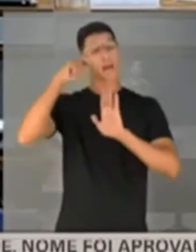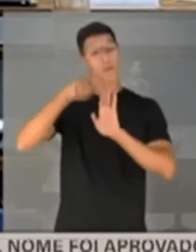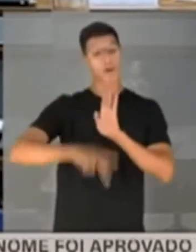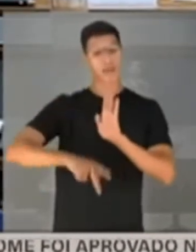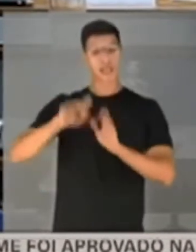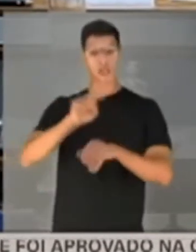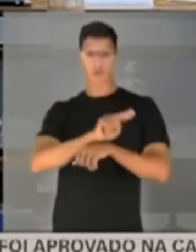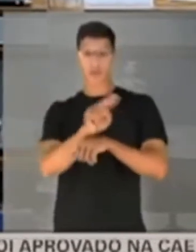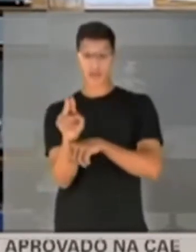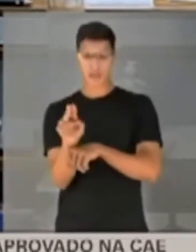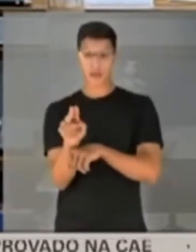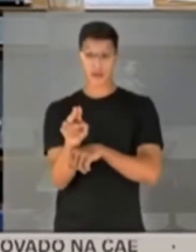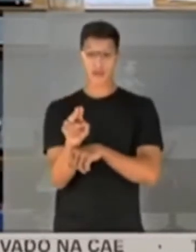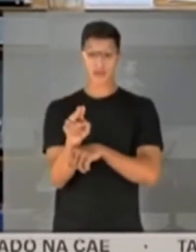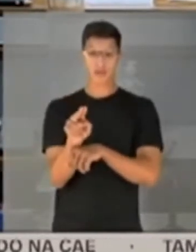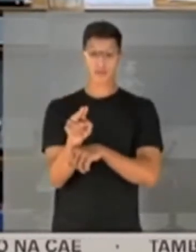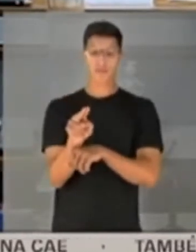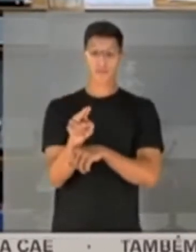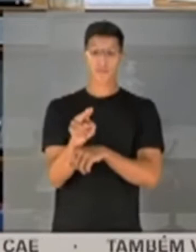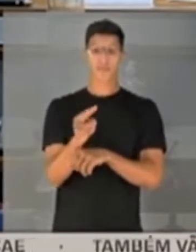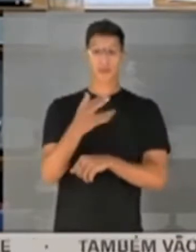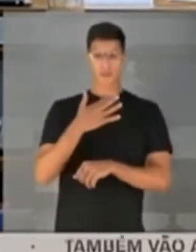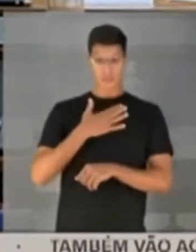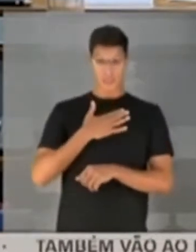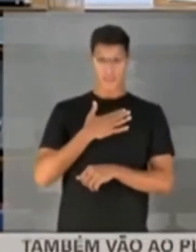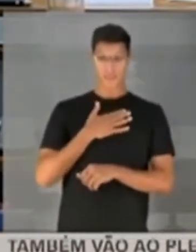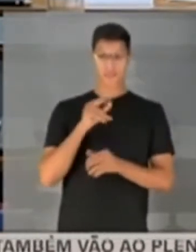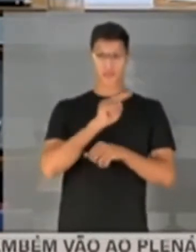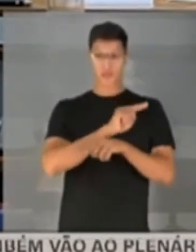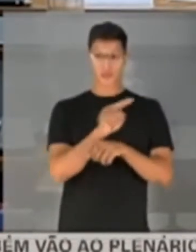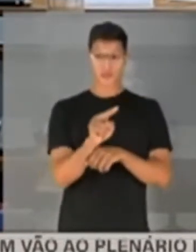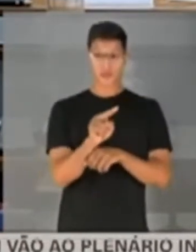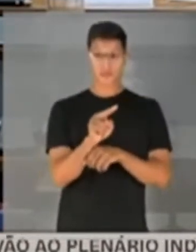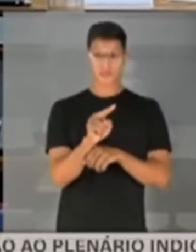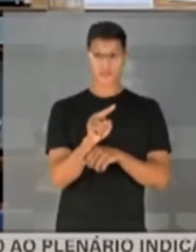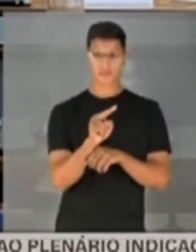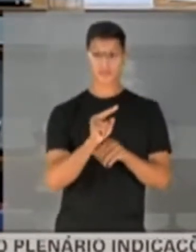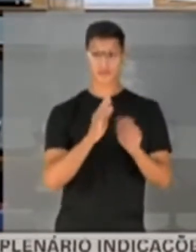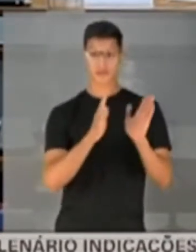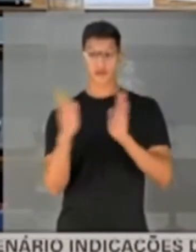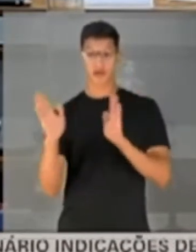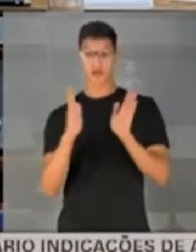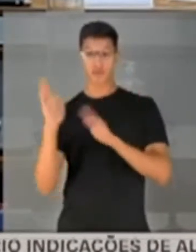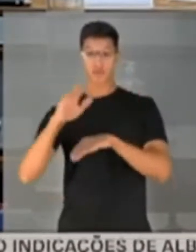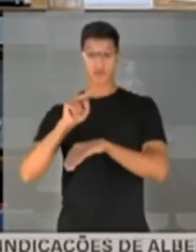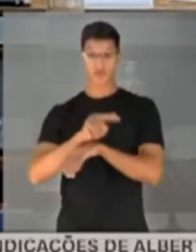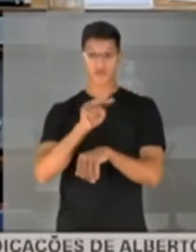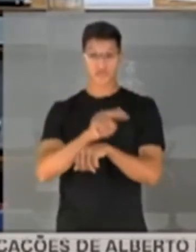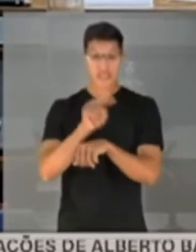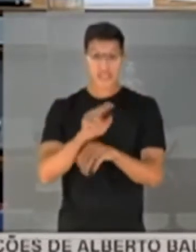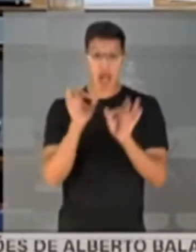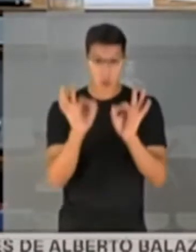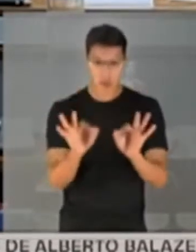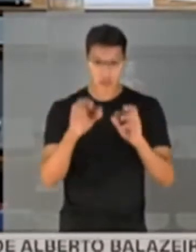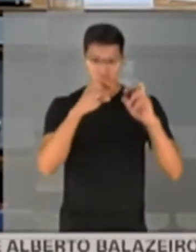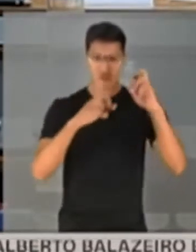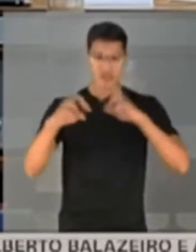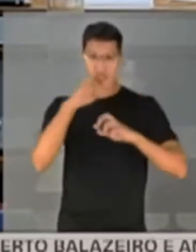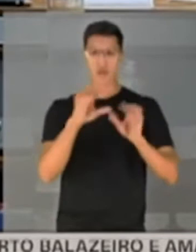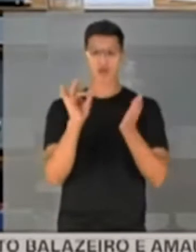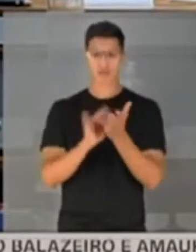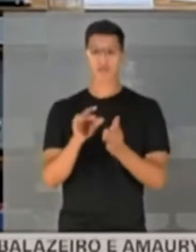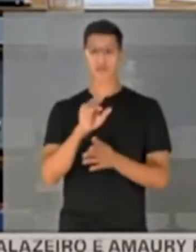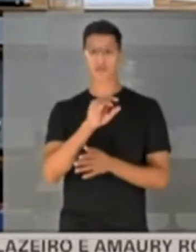a portaria de nomeação de fiscal. Então a senhora foi nomeada em meio à operação. E de fiscal. meio à operação.